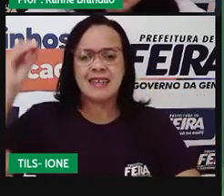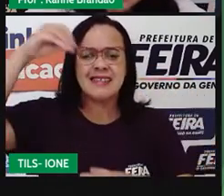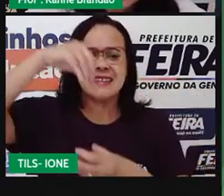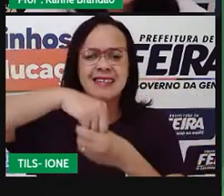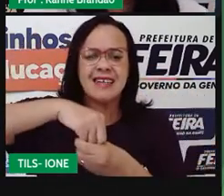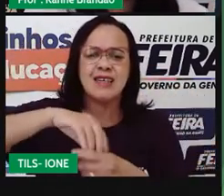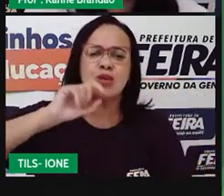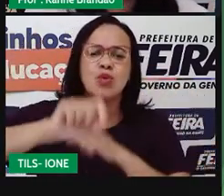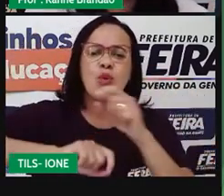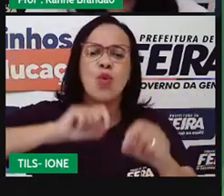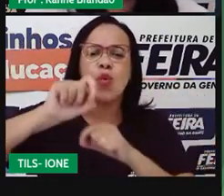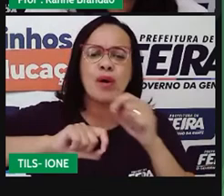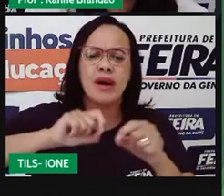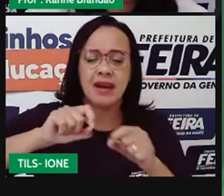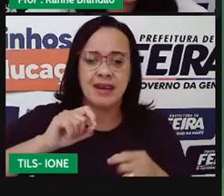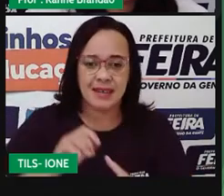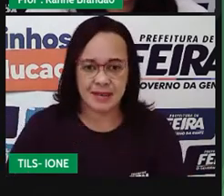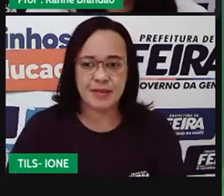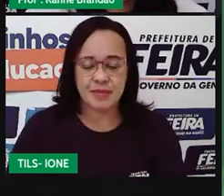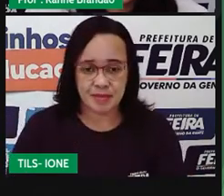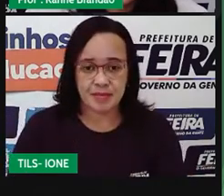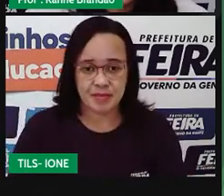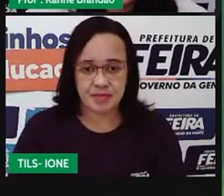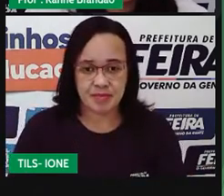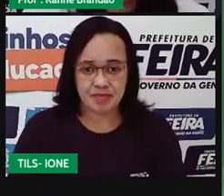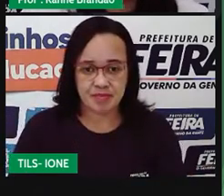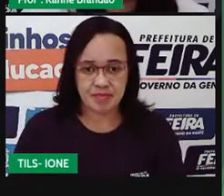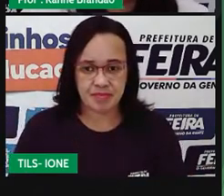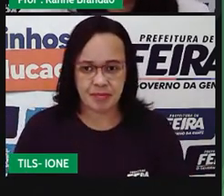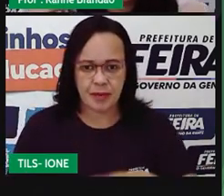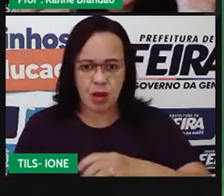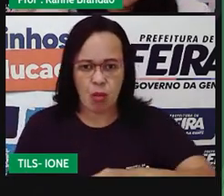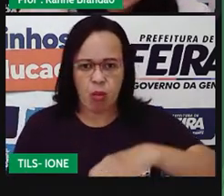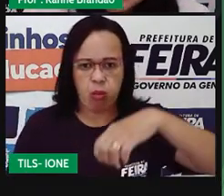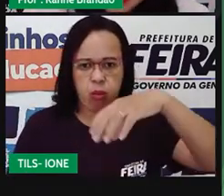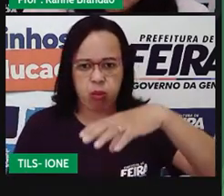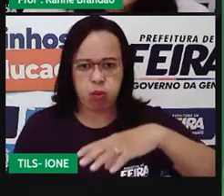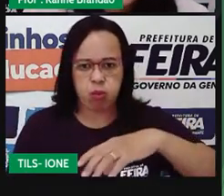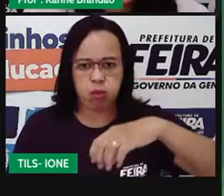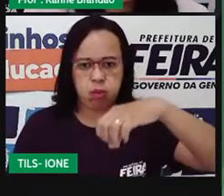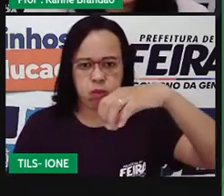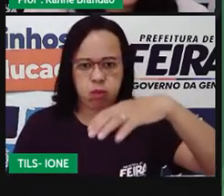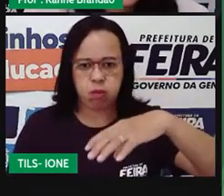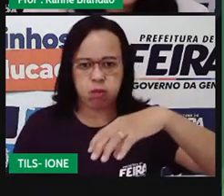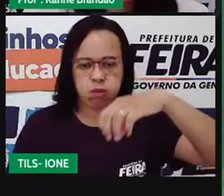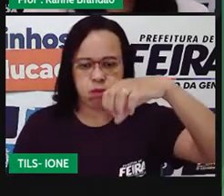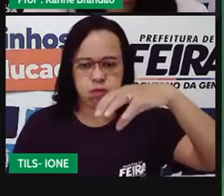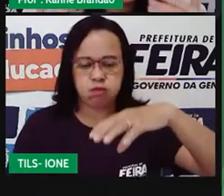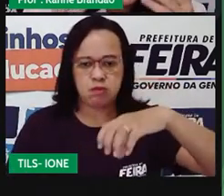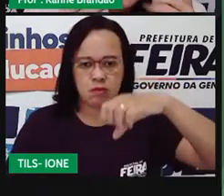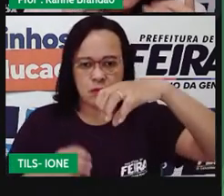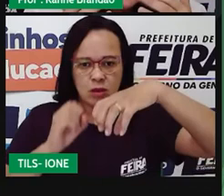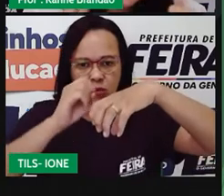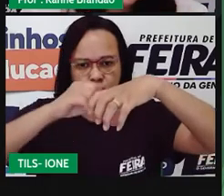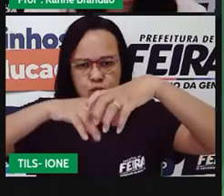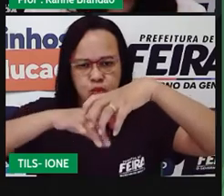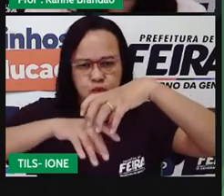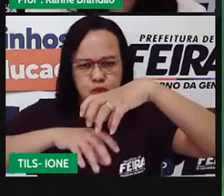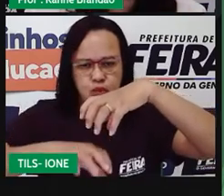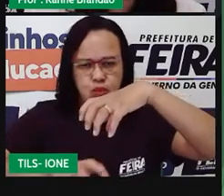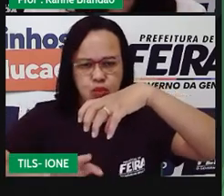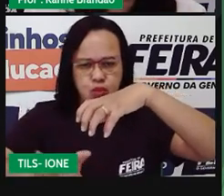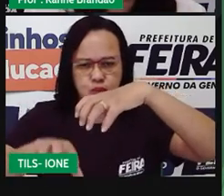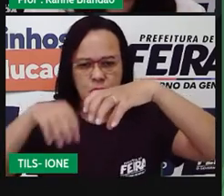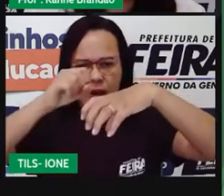substâncias que vão gerar uma ardência e podem espantar predadores. Indivíduos que querem se